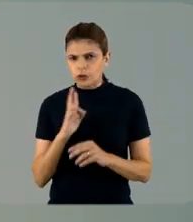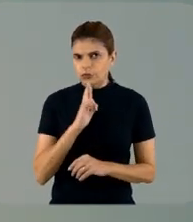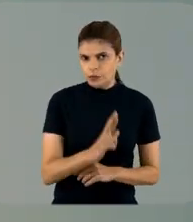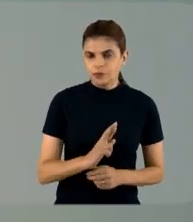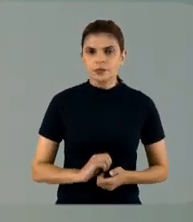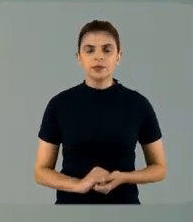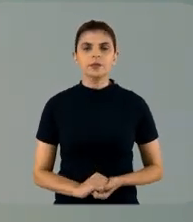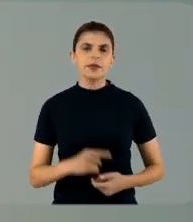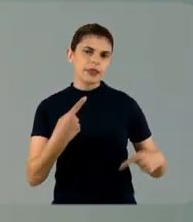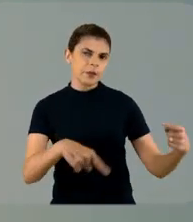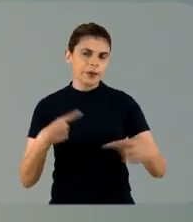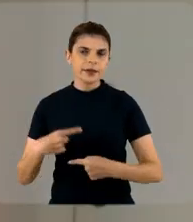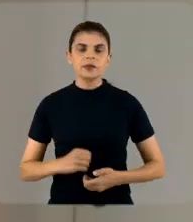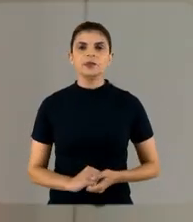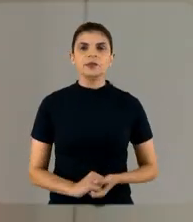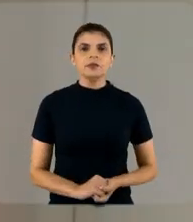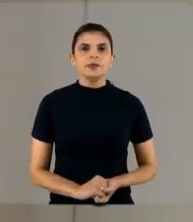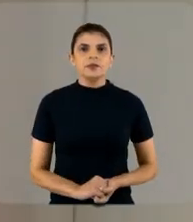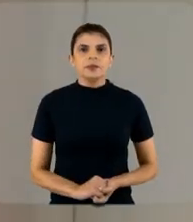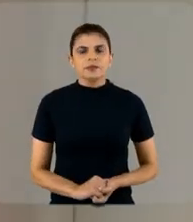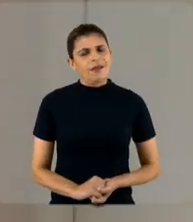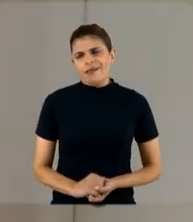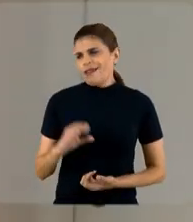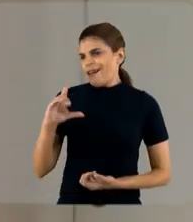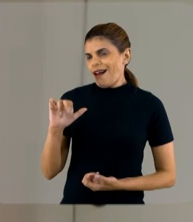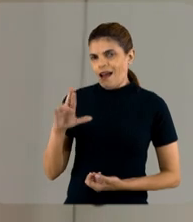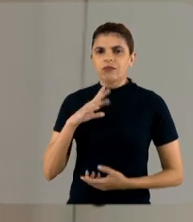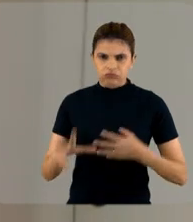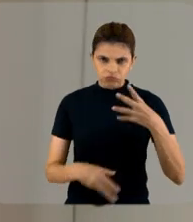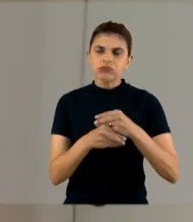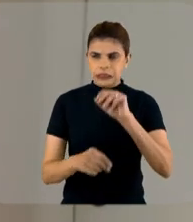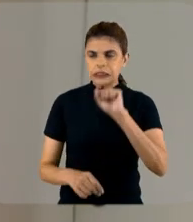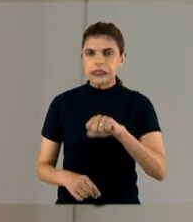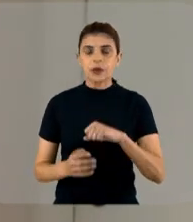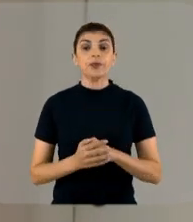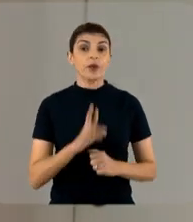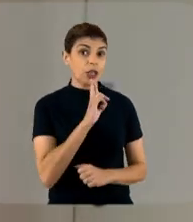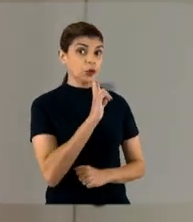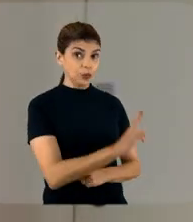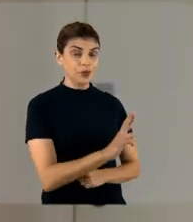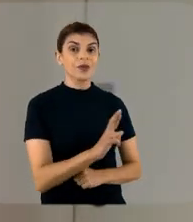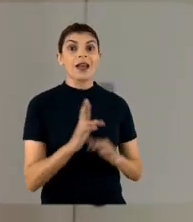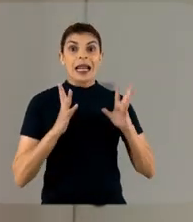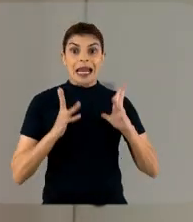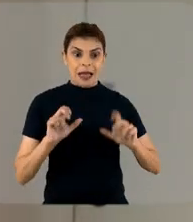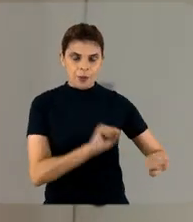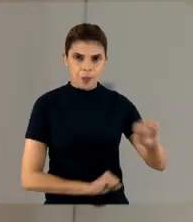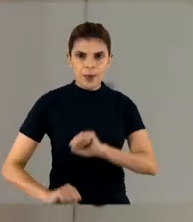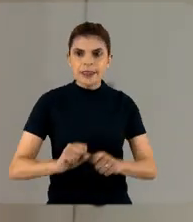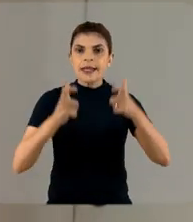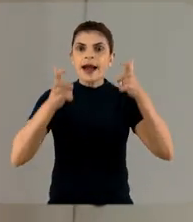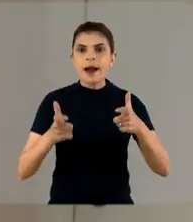debate. Sim, sim, claro. Com relação, então, à limpeza de